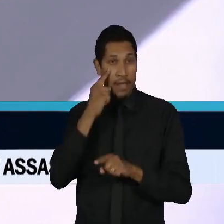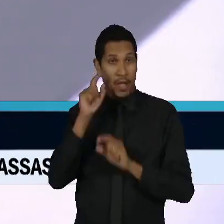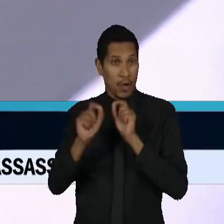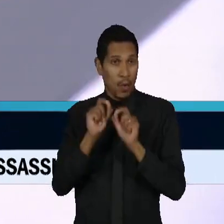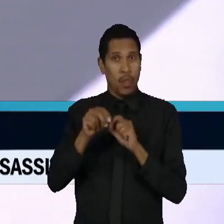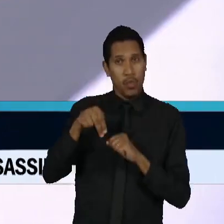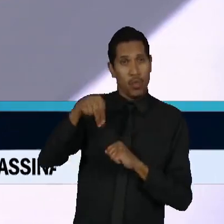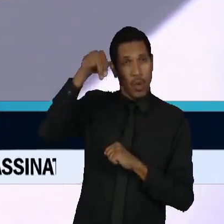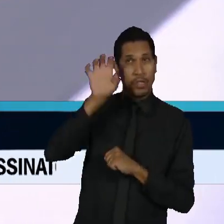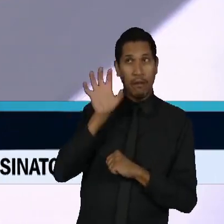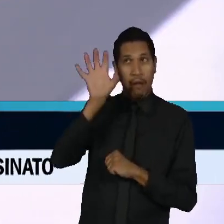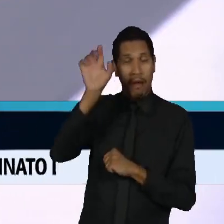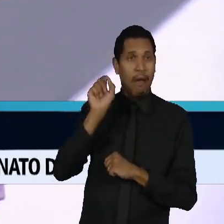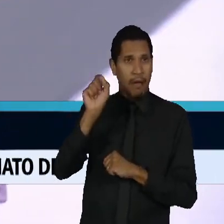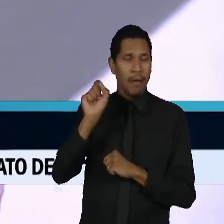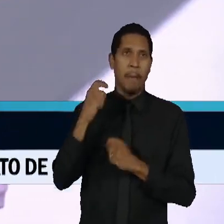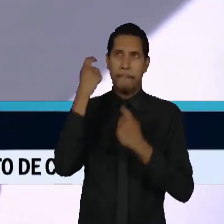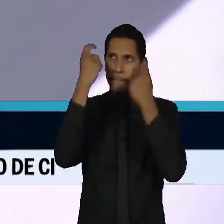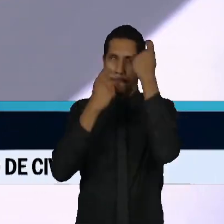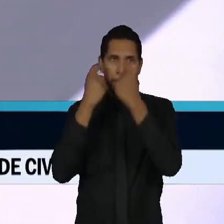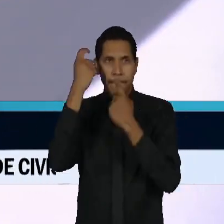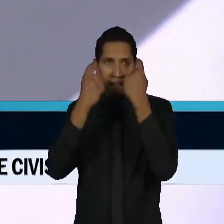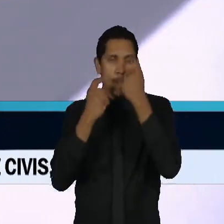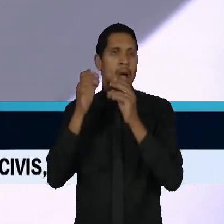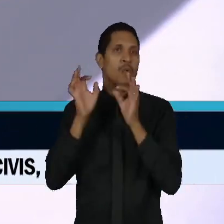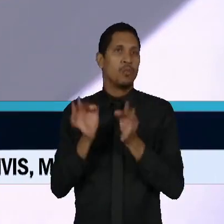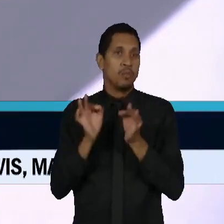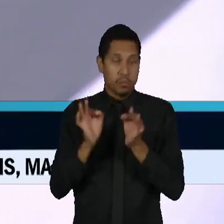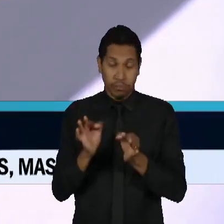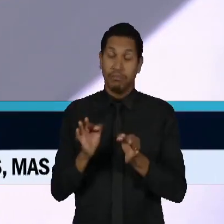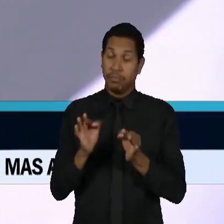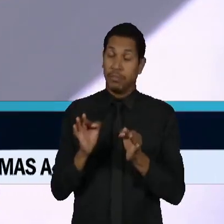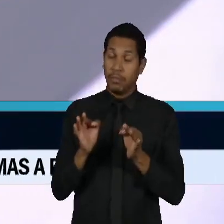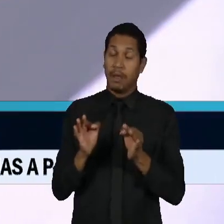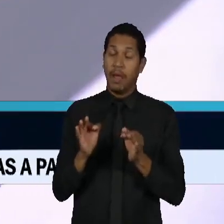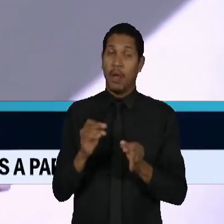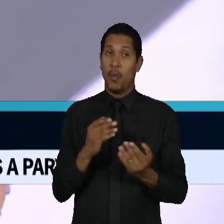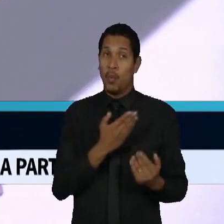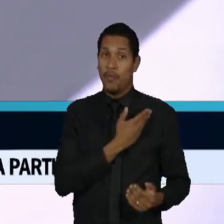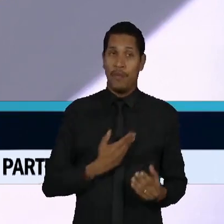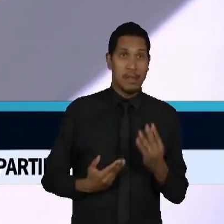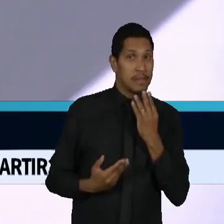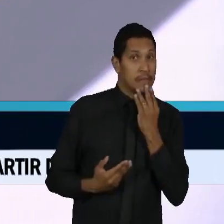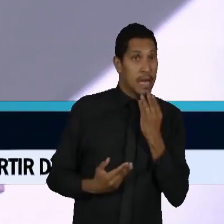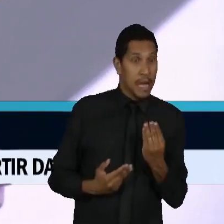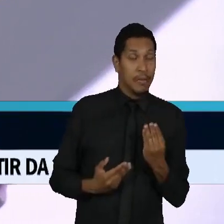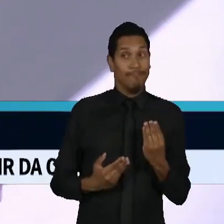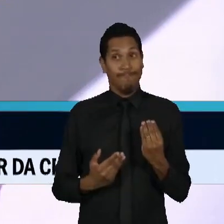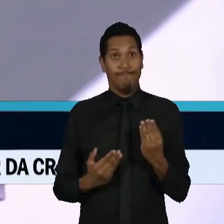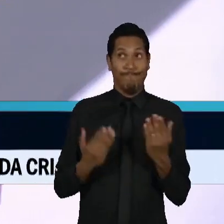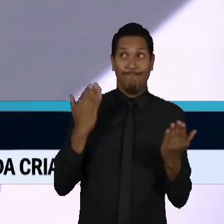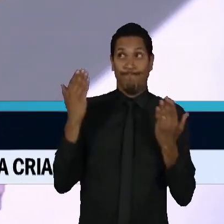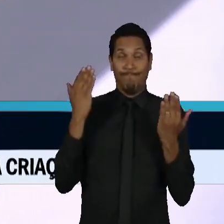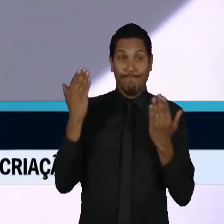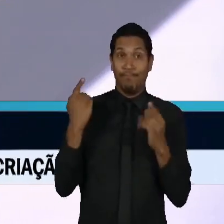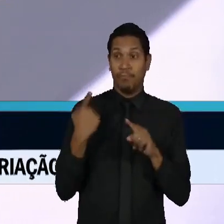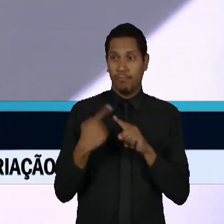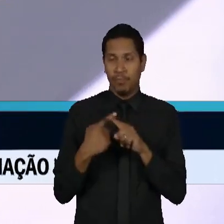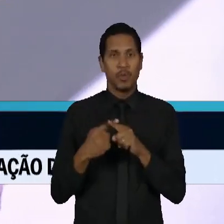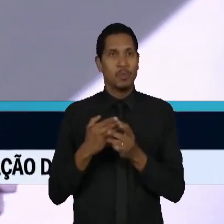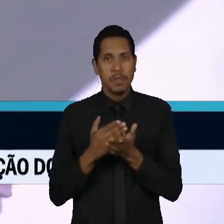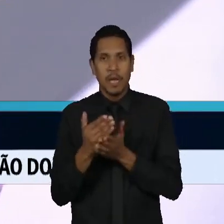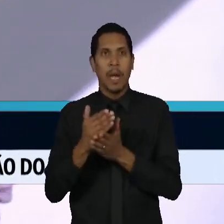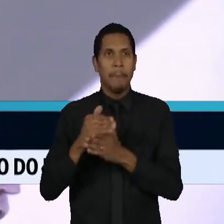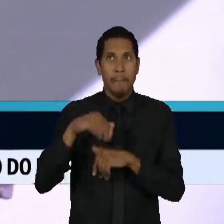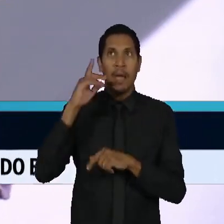norte. É uma preocupação agora, nesse momento também, do governo israelense, porque isso pode escalar ainda mais a